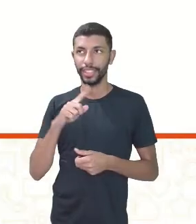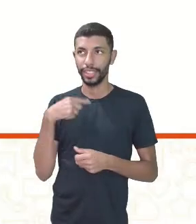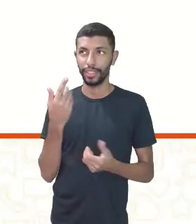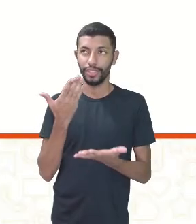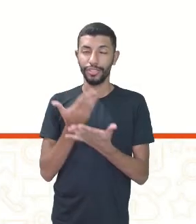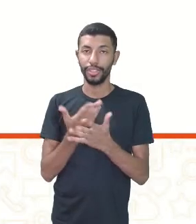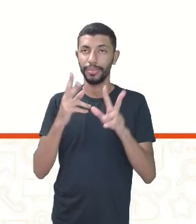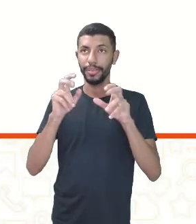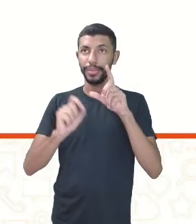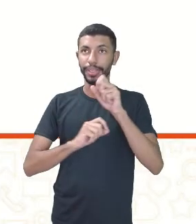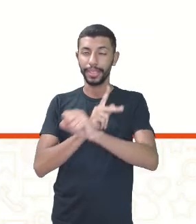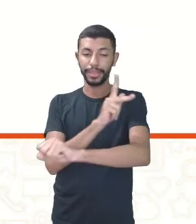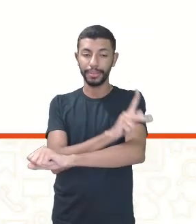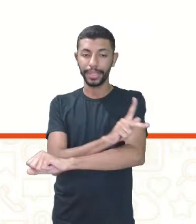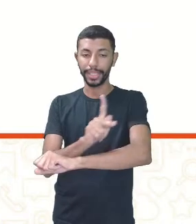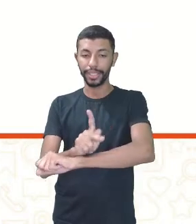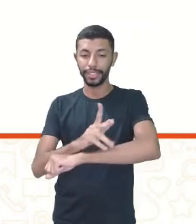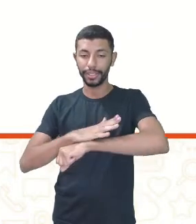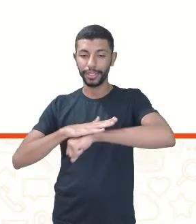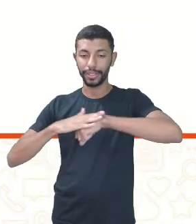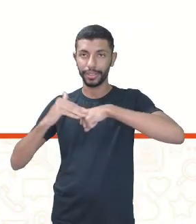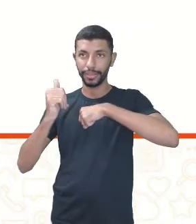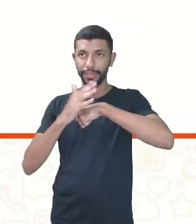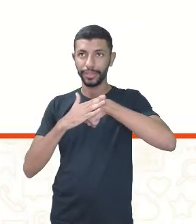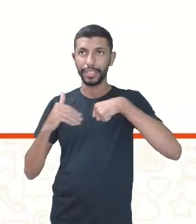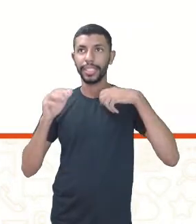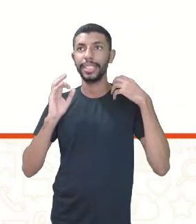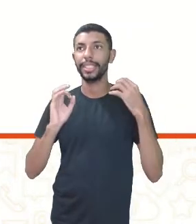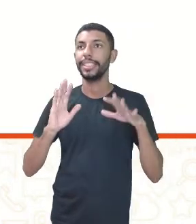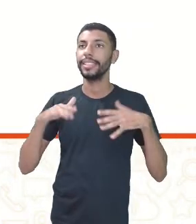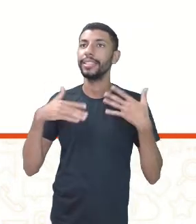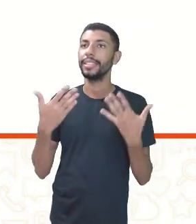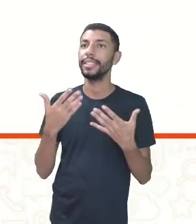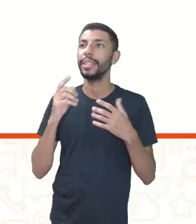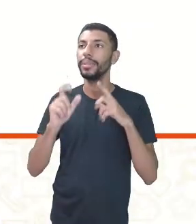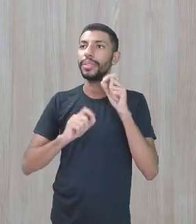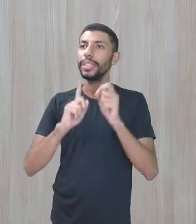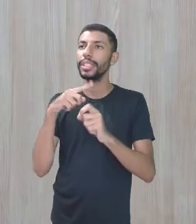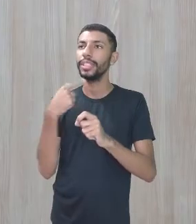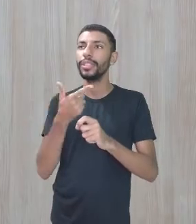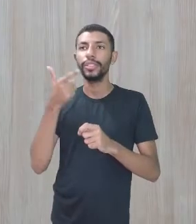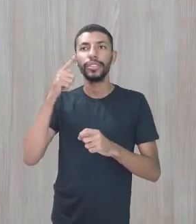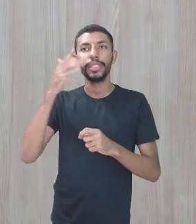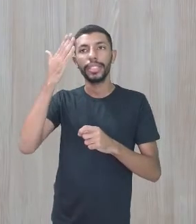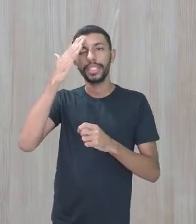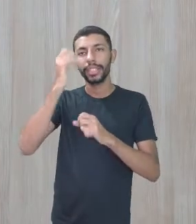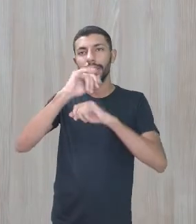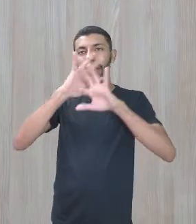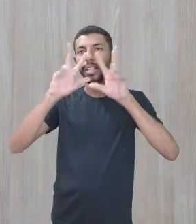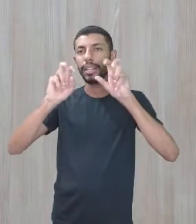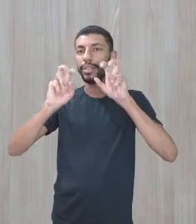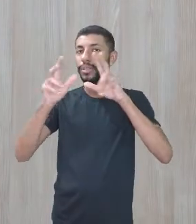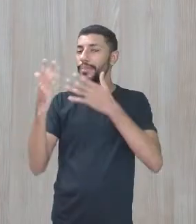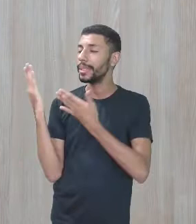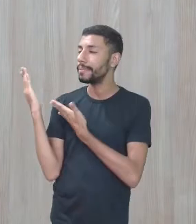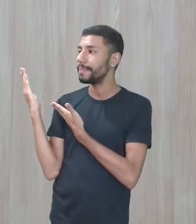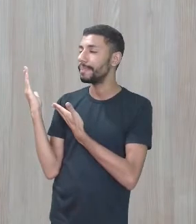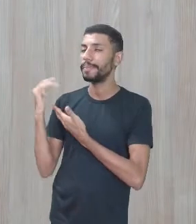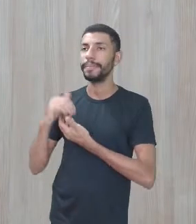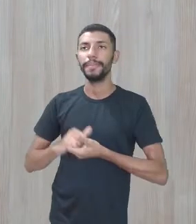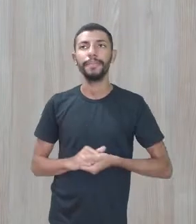pedagogia afetiva, então, o que é que entendemos sobre essa pedagogia afetiva?